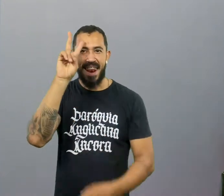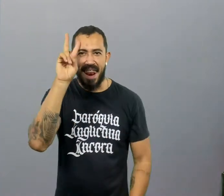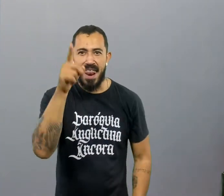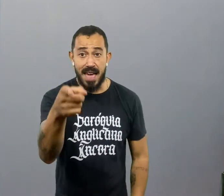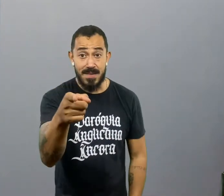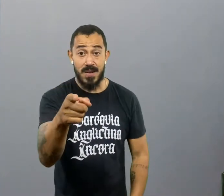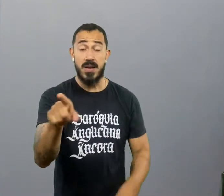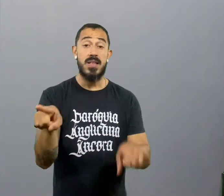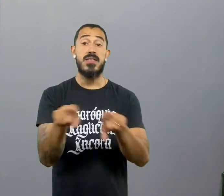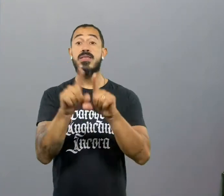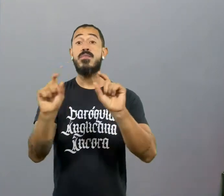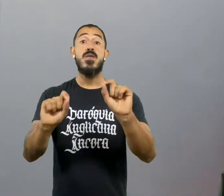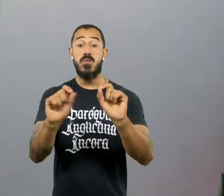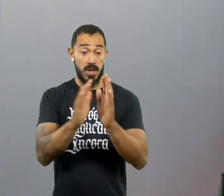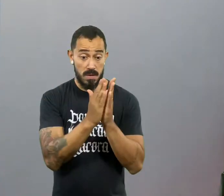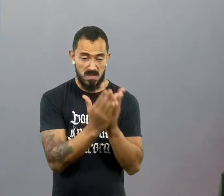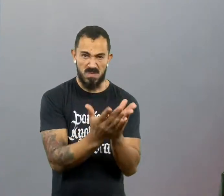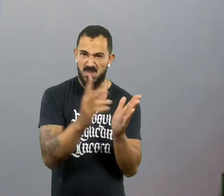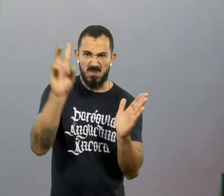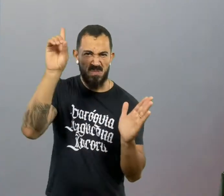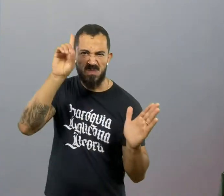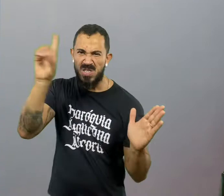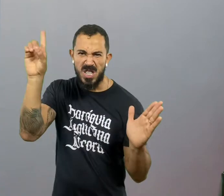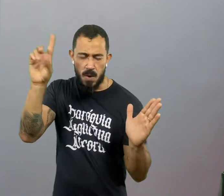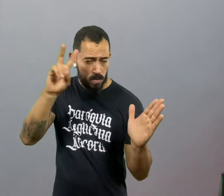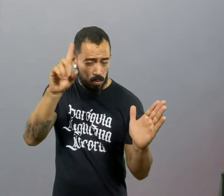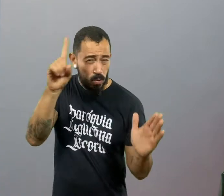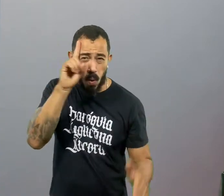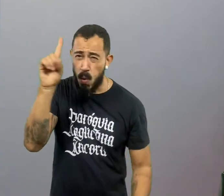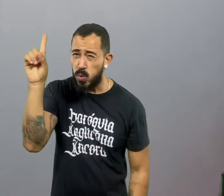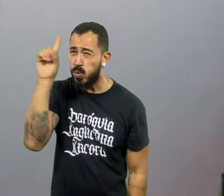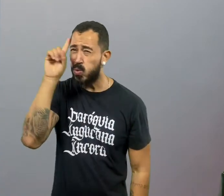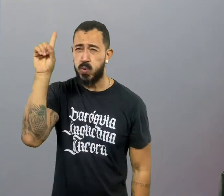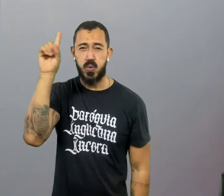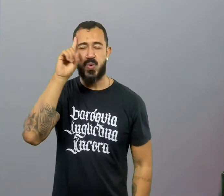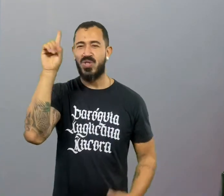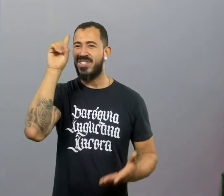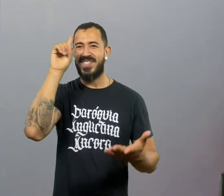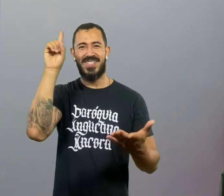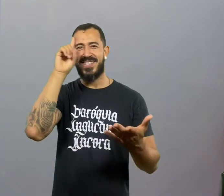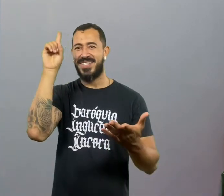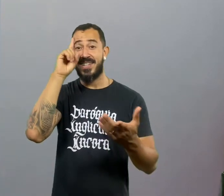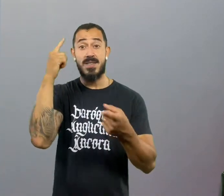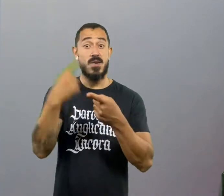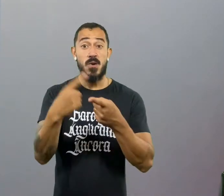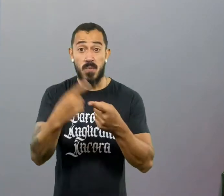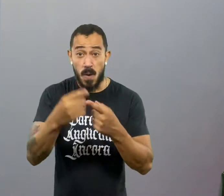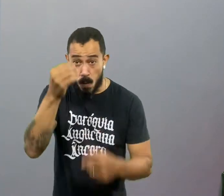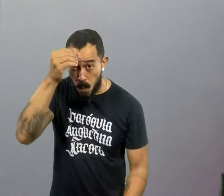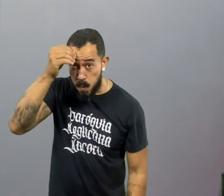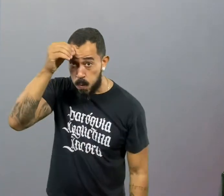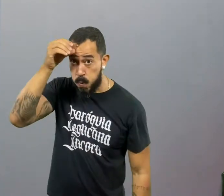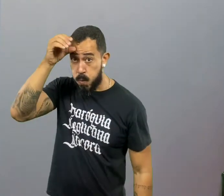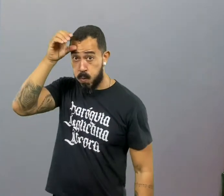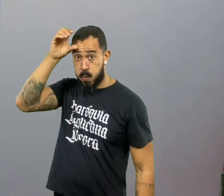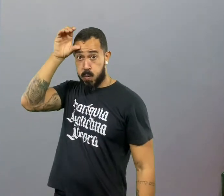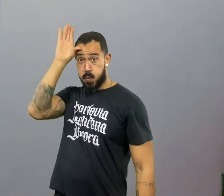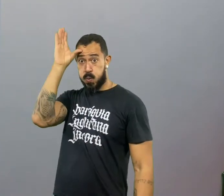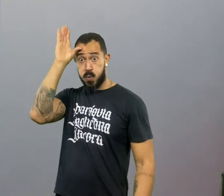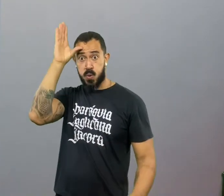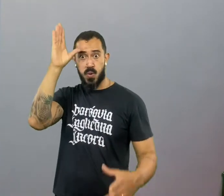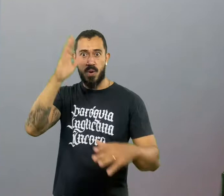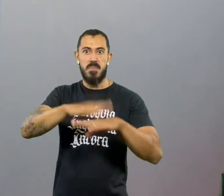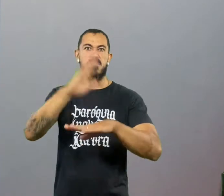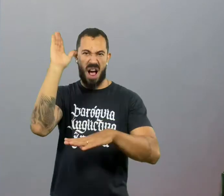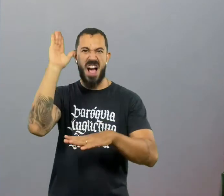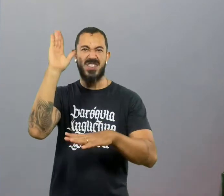primordialmente, a palavra constante, cotidiana, diária. Vai te ajudar na auto-reflexão. E sobre Bíblia, aí tem uma